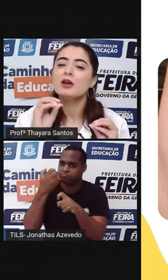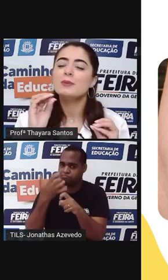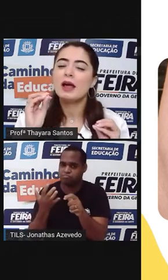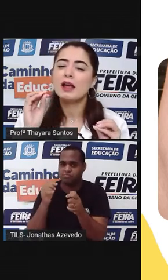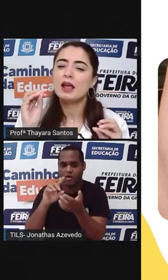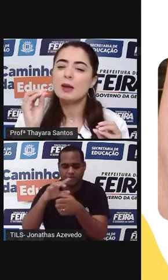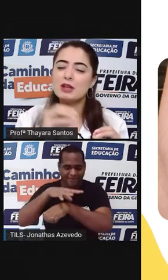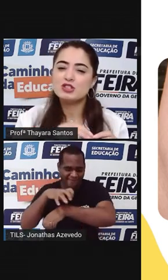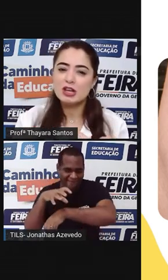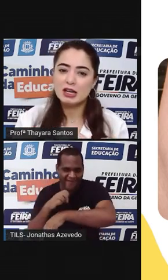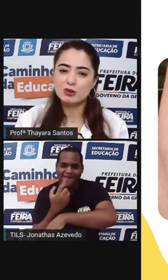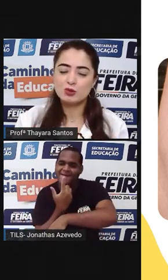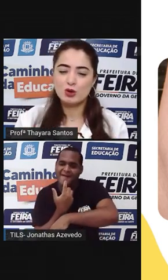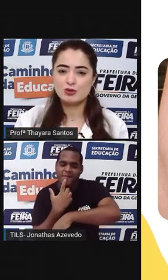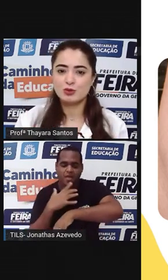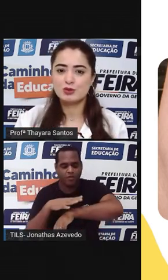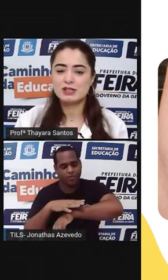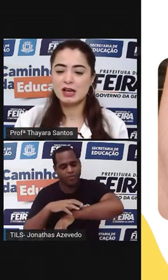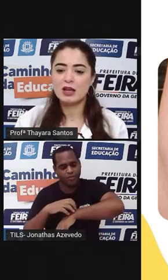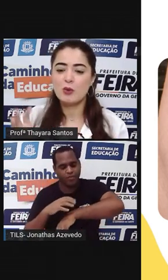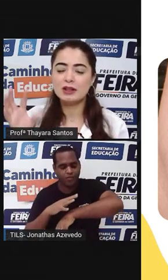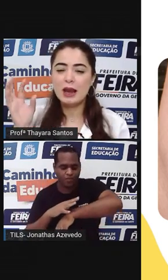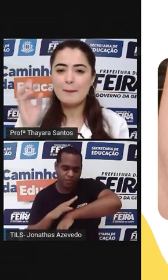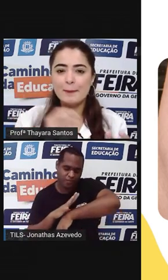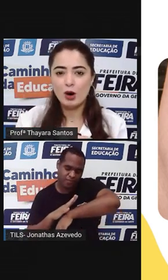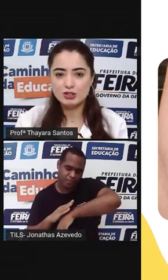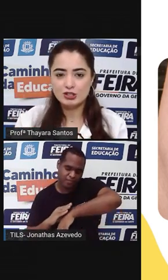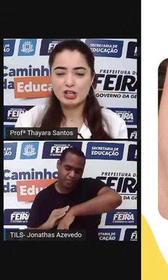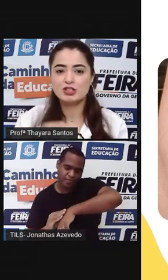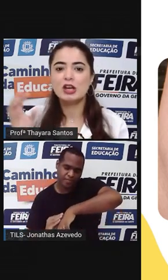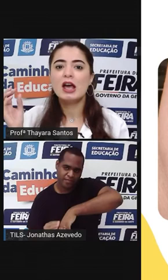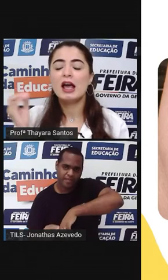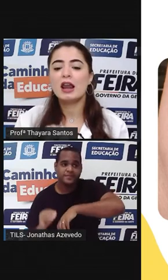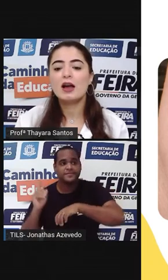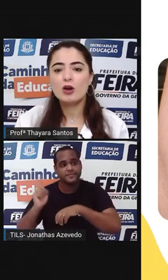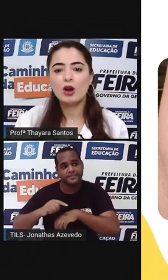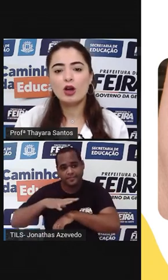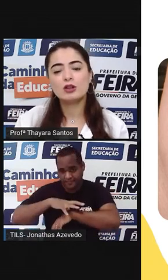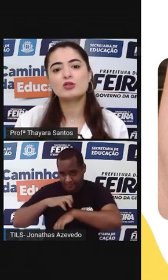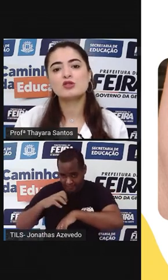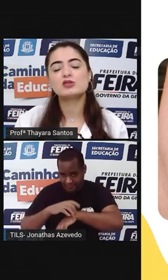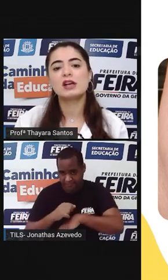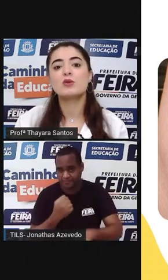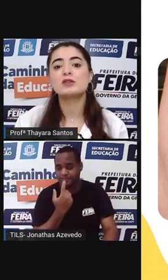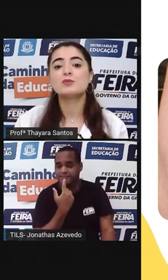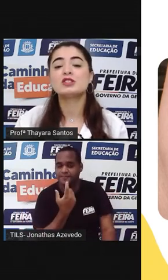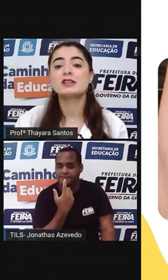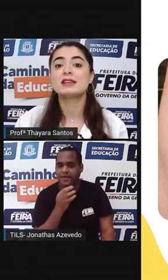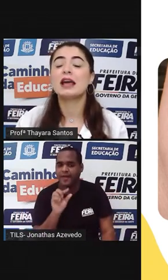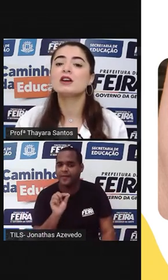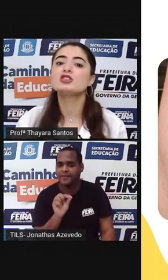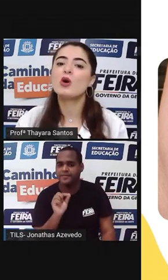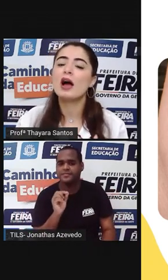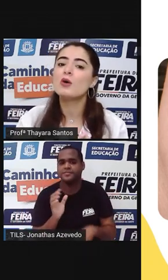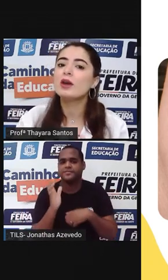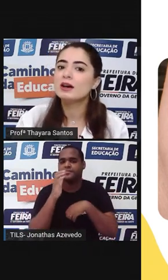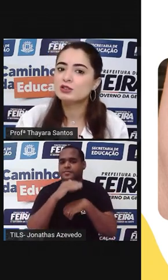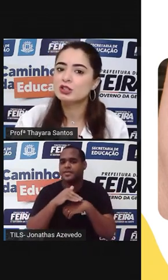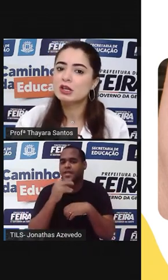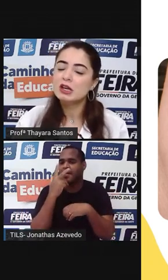emitir ali no nosso sangue. Quando ela morde a gente, ela coloca no nosso sangue uma substância que é